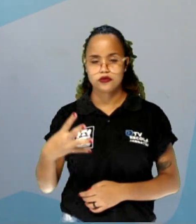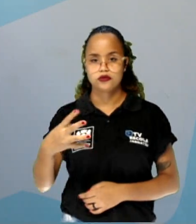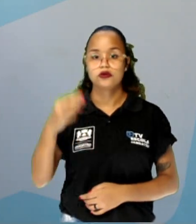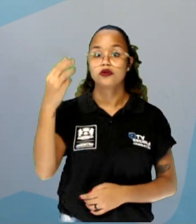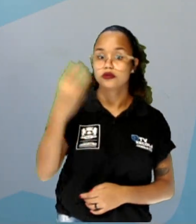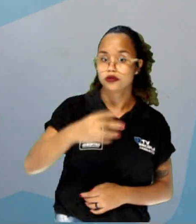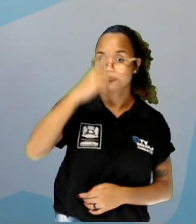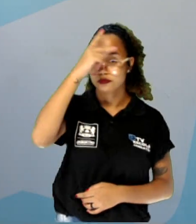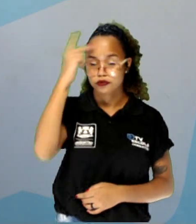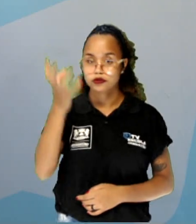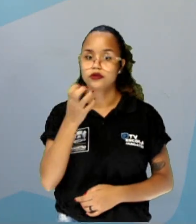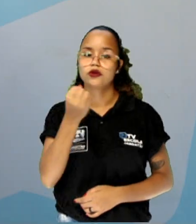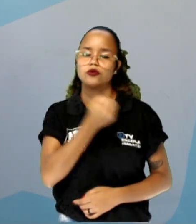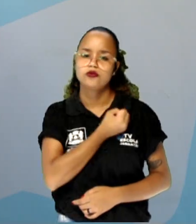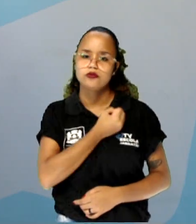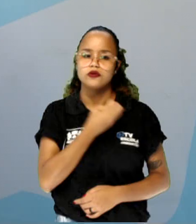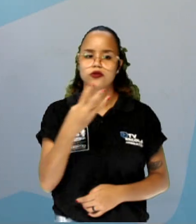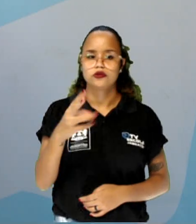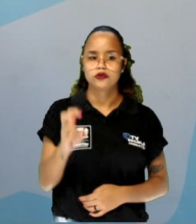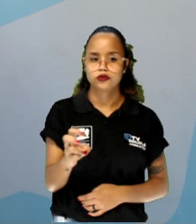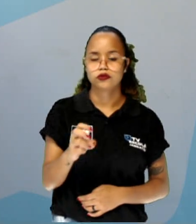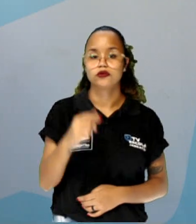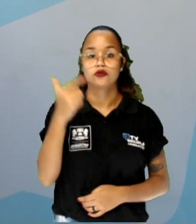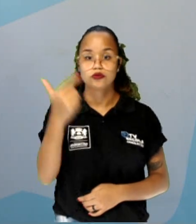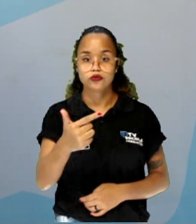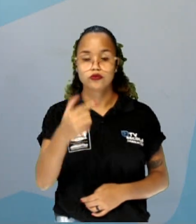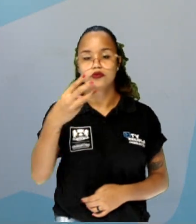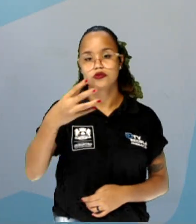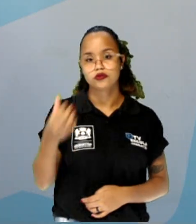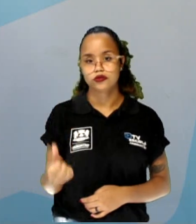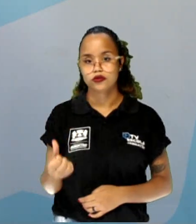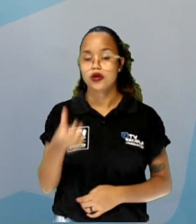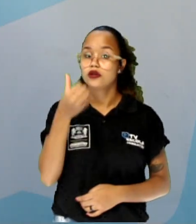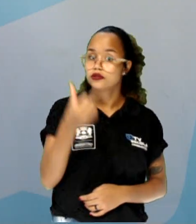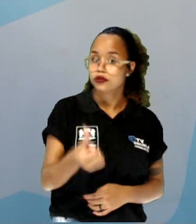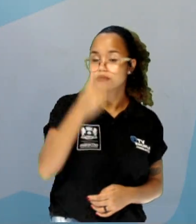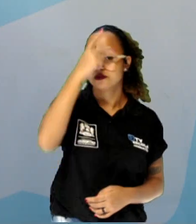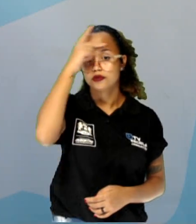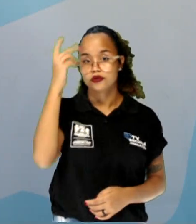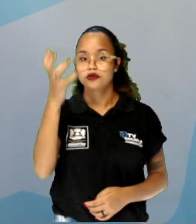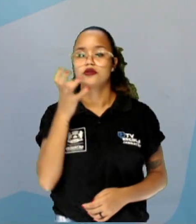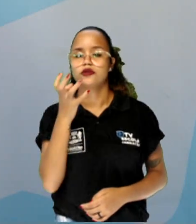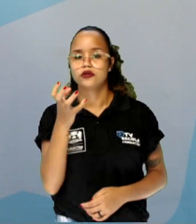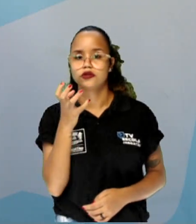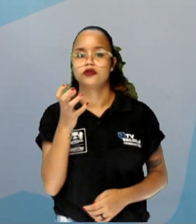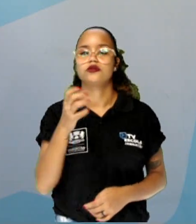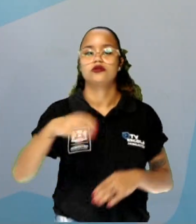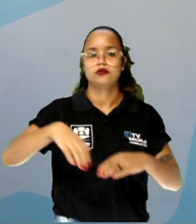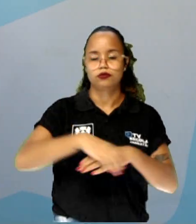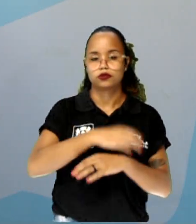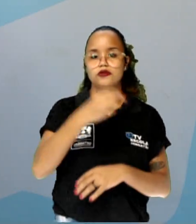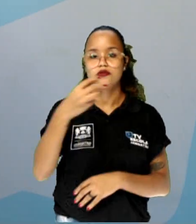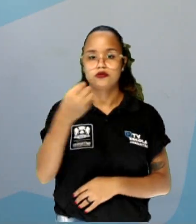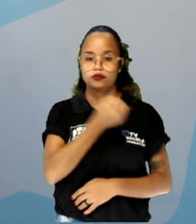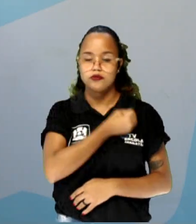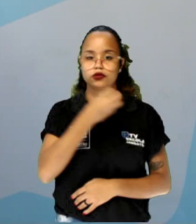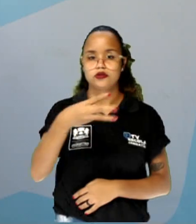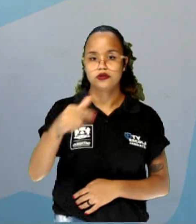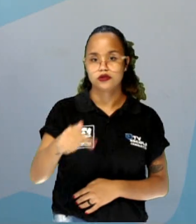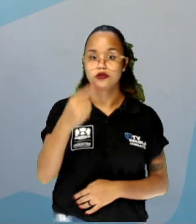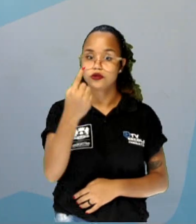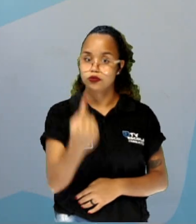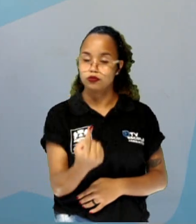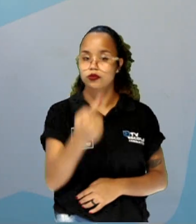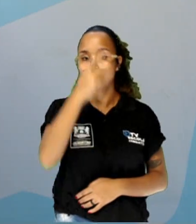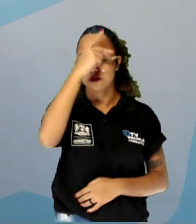três pessoas pediu 35, duas 36, seis pessoas pediu o sapato número 37 e uma pessoa pediu